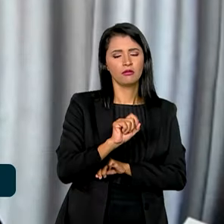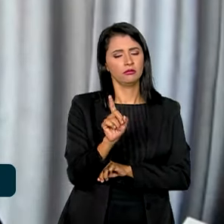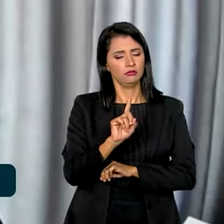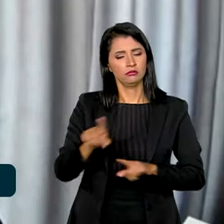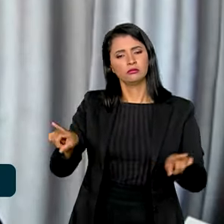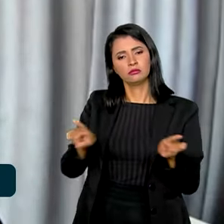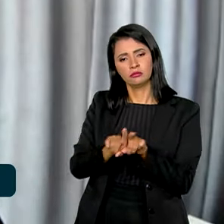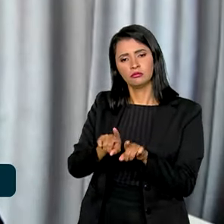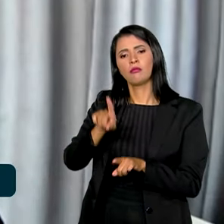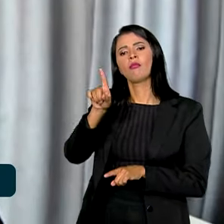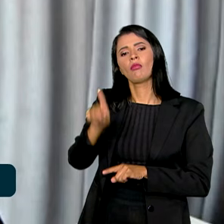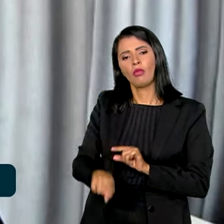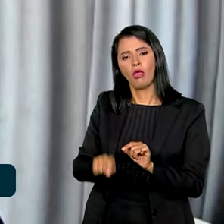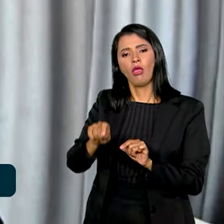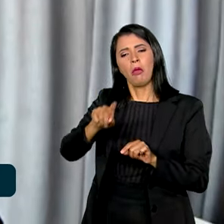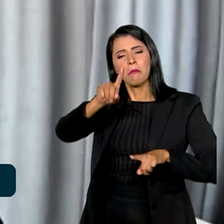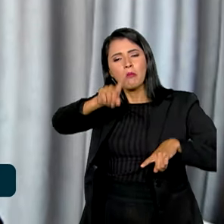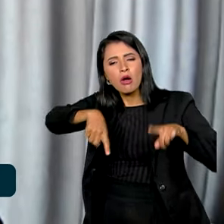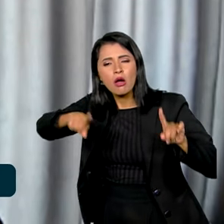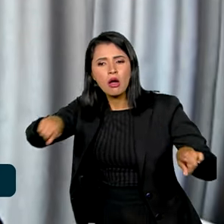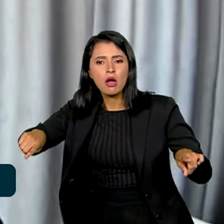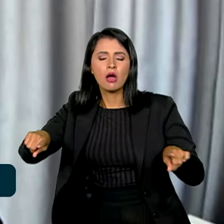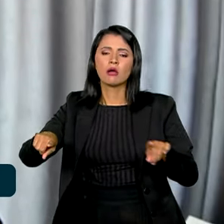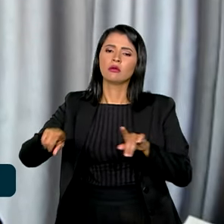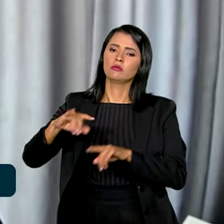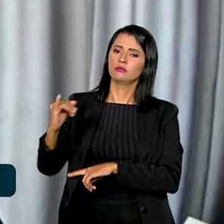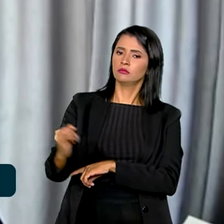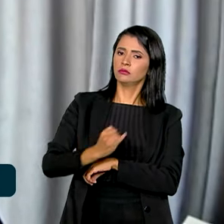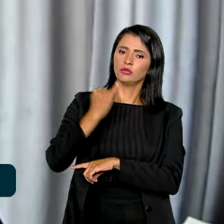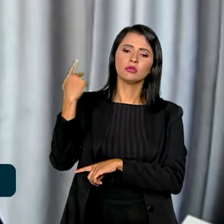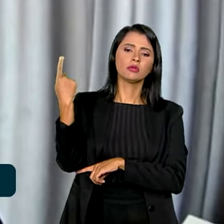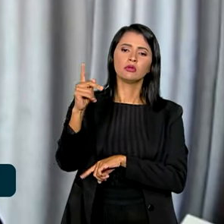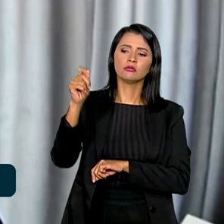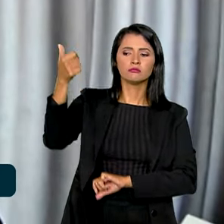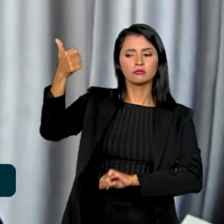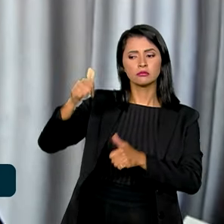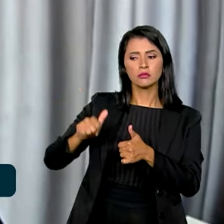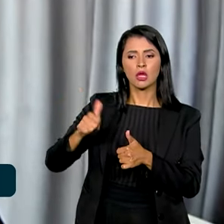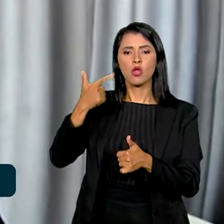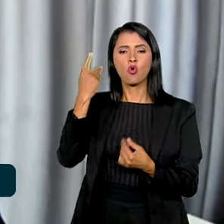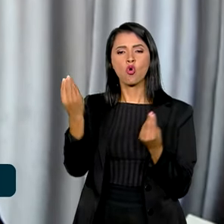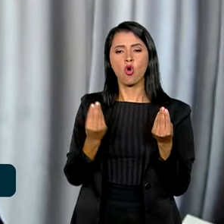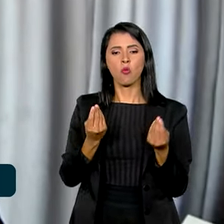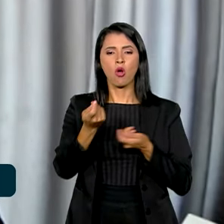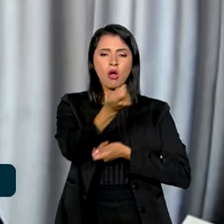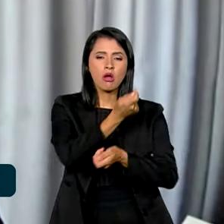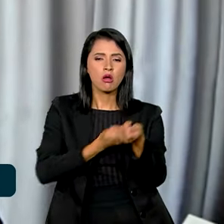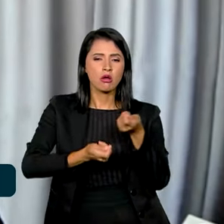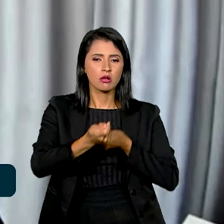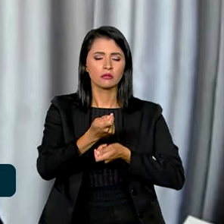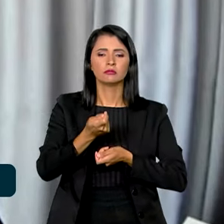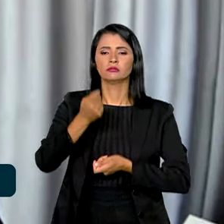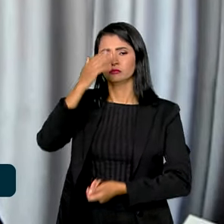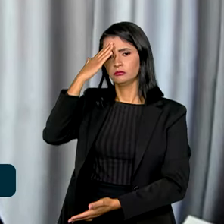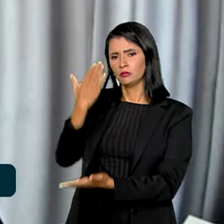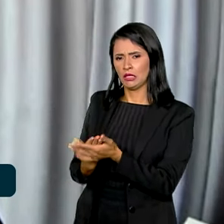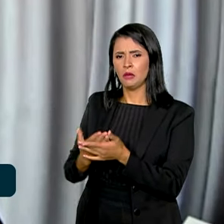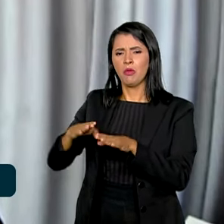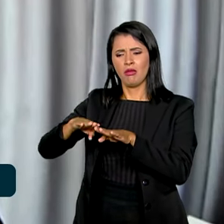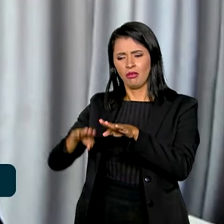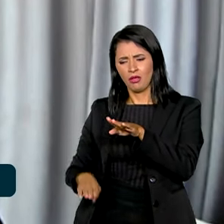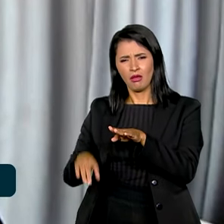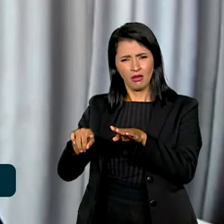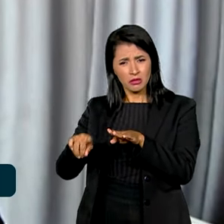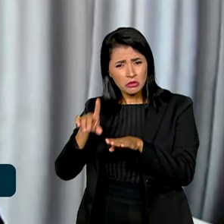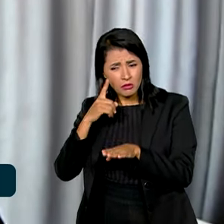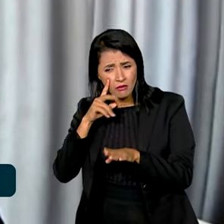mas como uma variável essencial para a análise da economia. Acreditamos que a desigualdade não deve ser